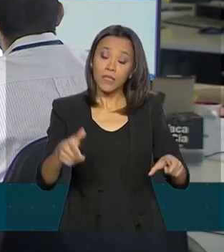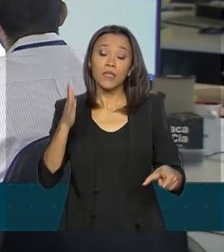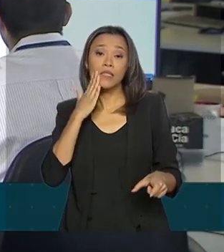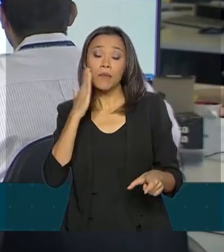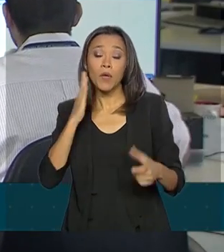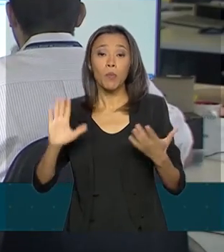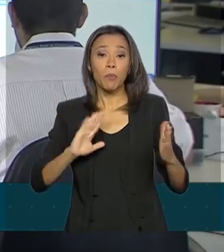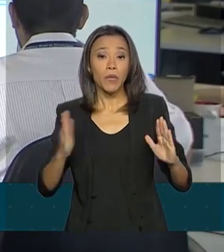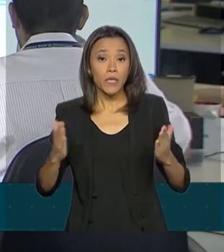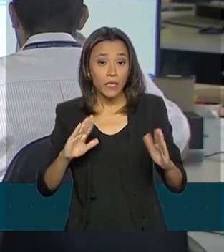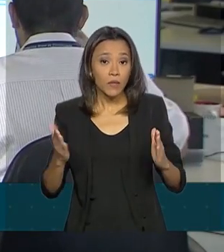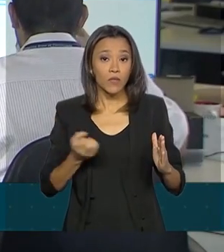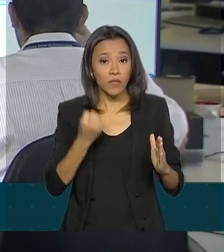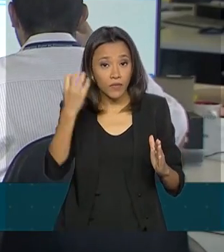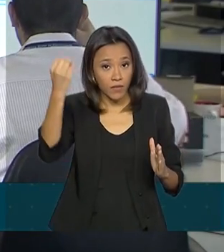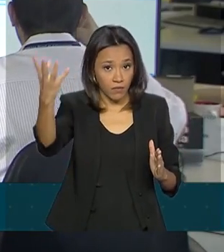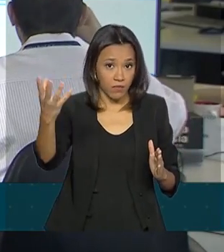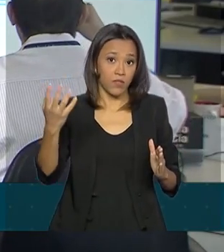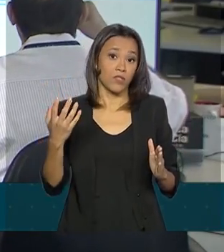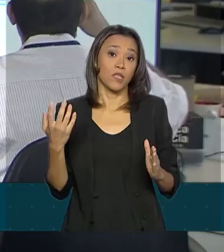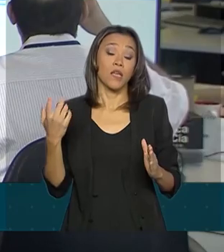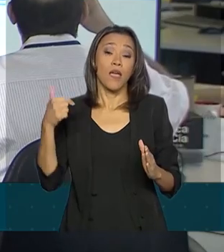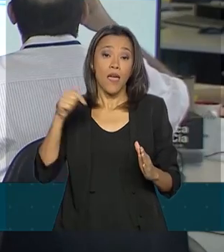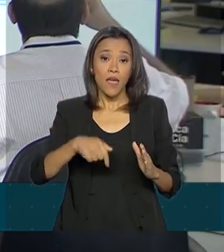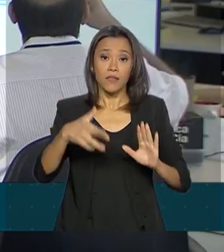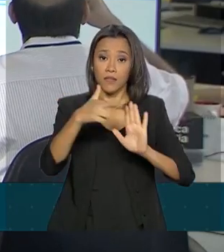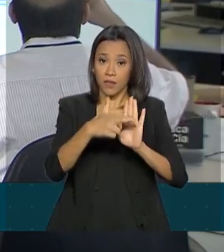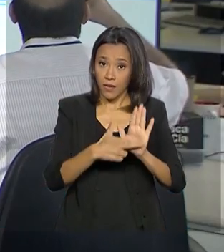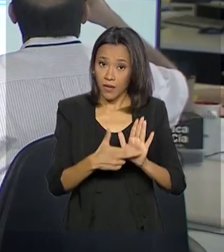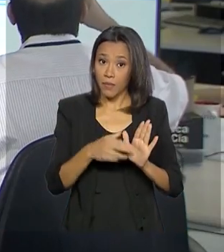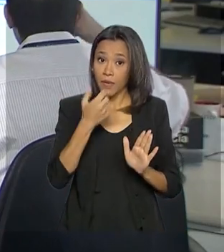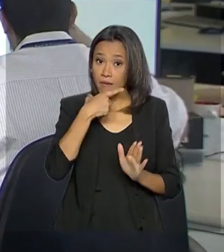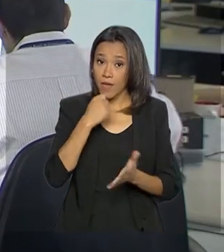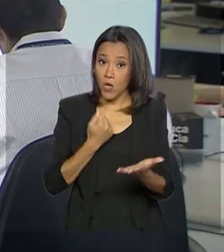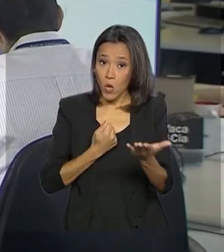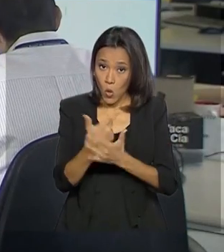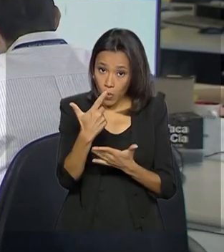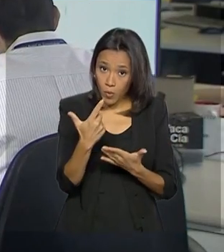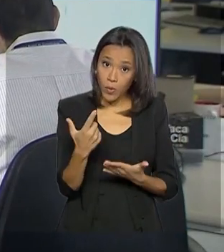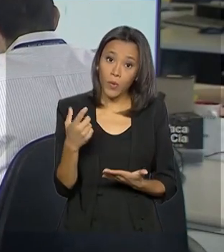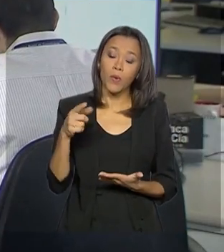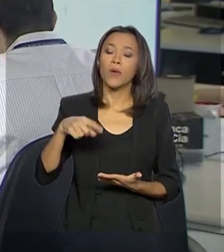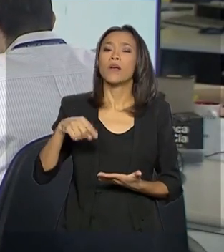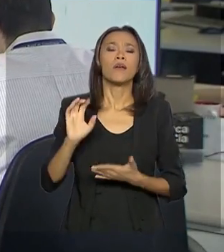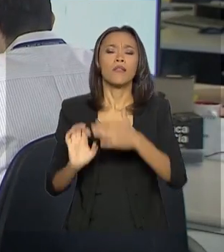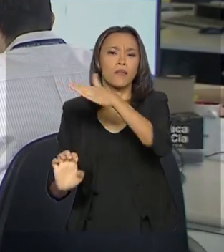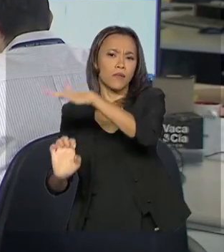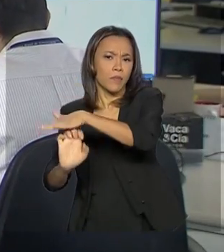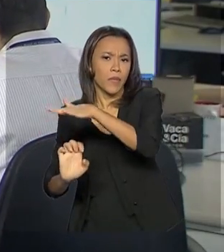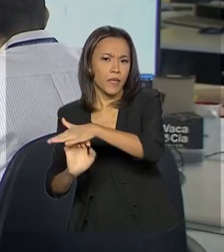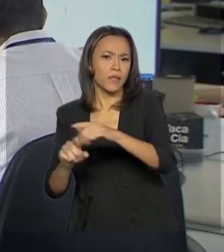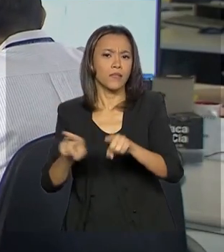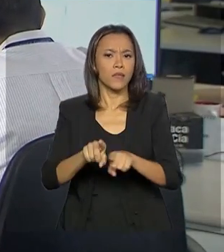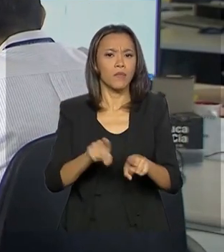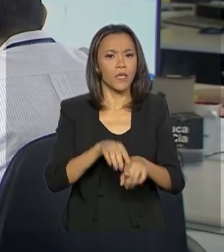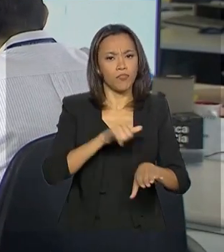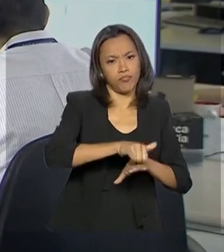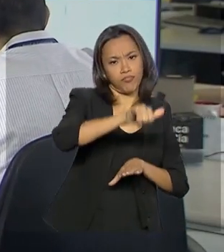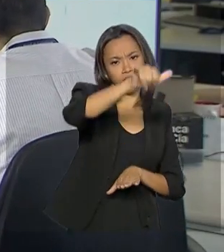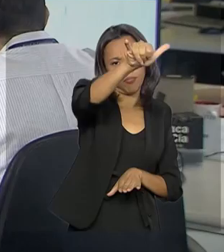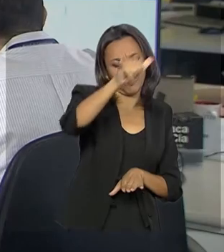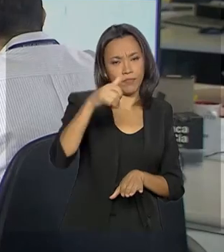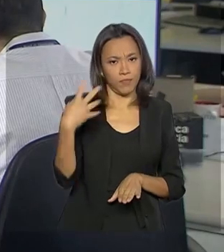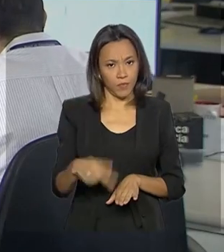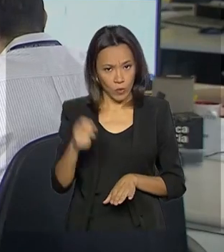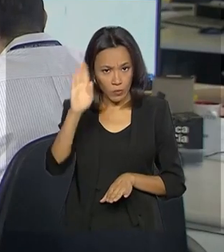temporada e tarifas de passagens. A medida vale para quem comprou passagens com agências de turismo e companhias aéreas que fazem negócios no